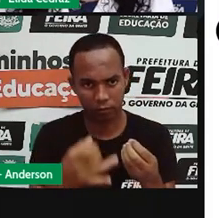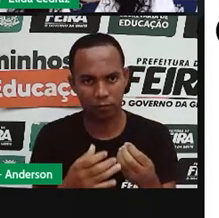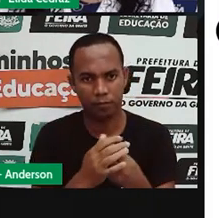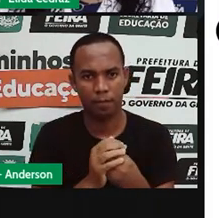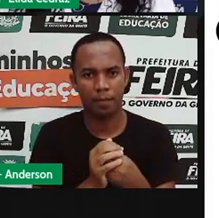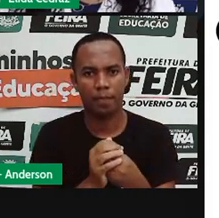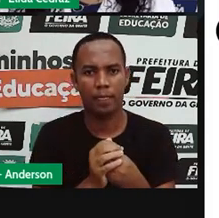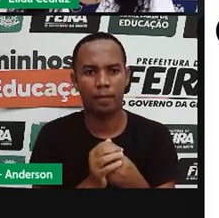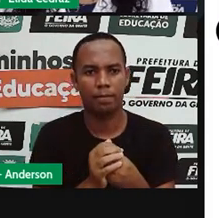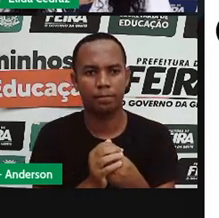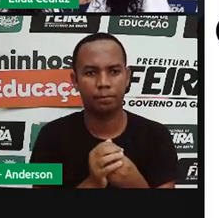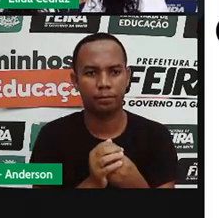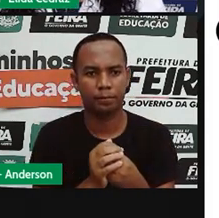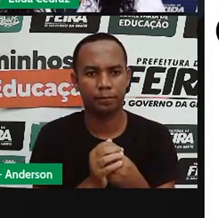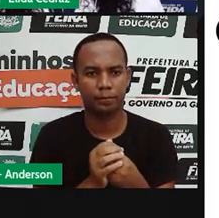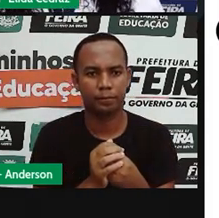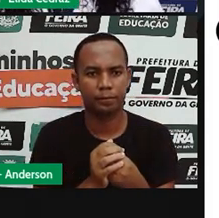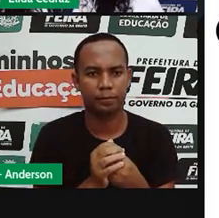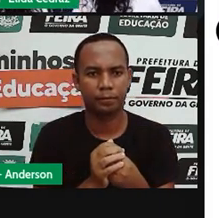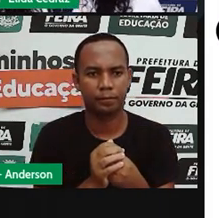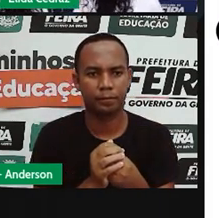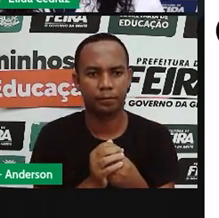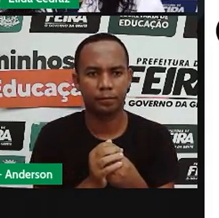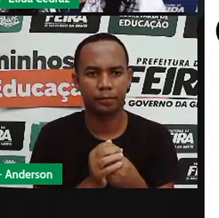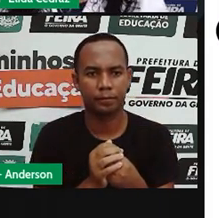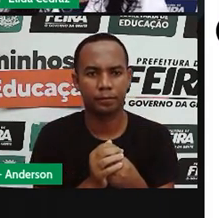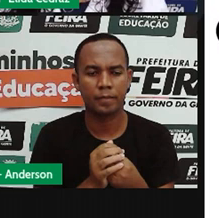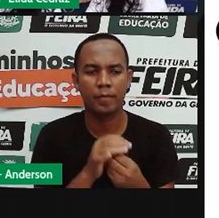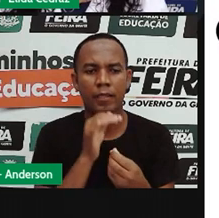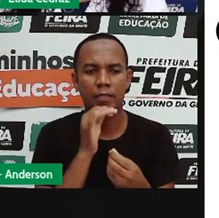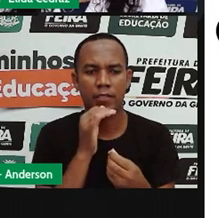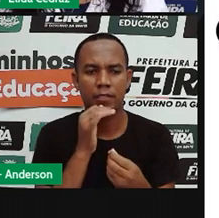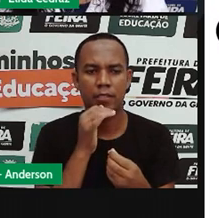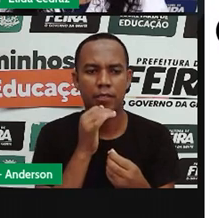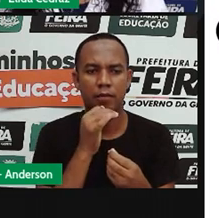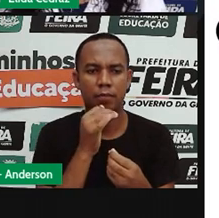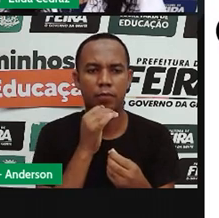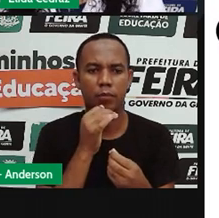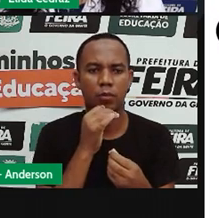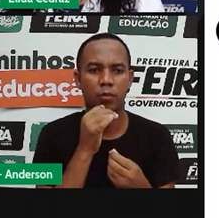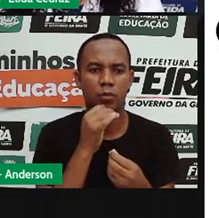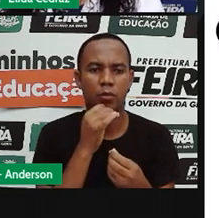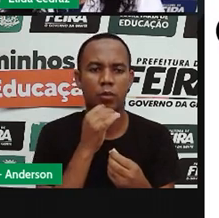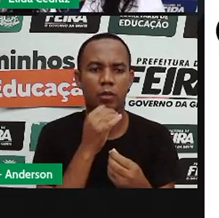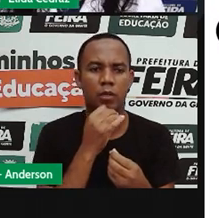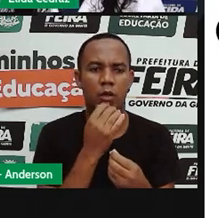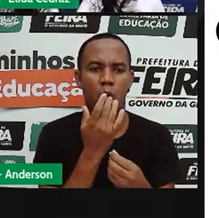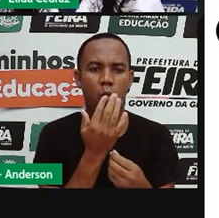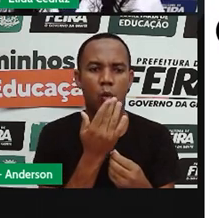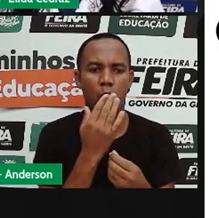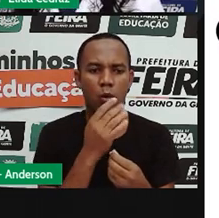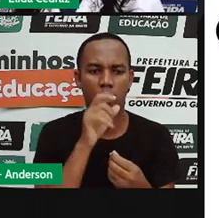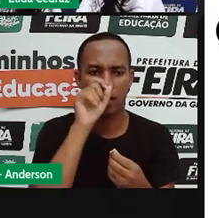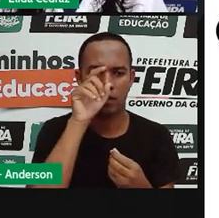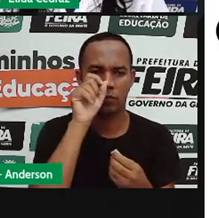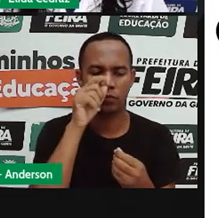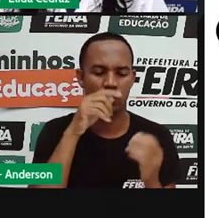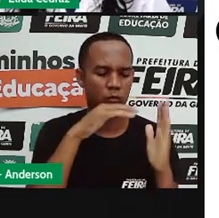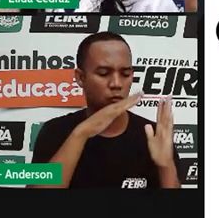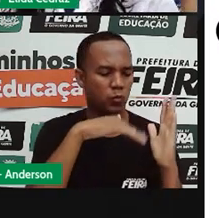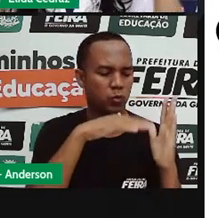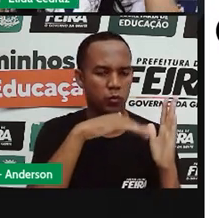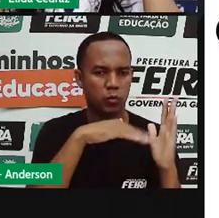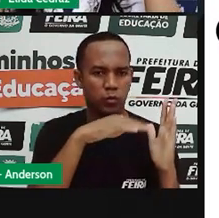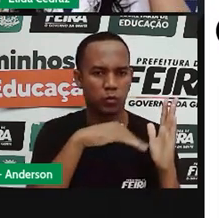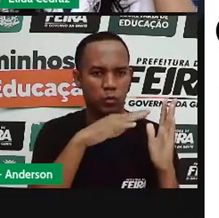São essas. Vamos pintar de azul as fontes naturais de calor. Pensa